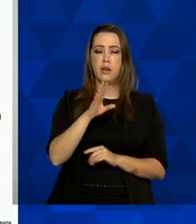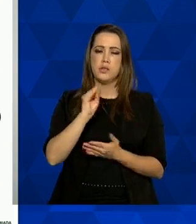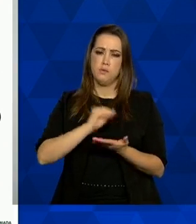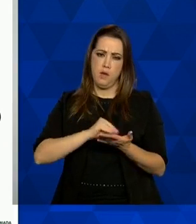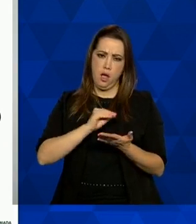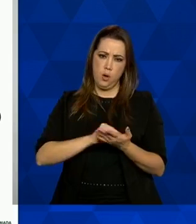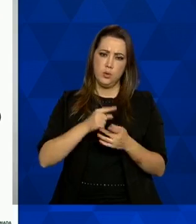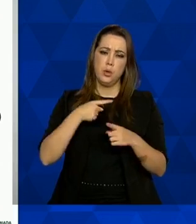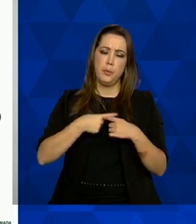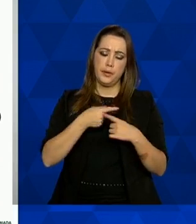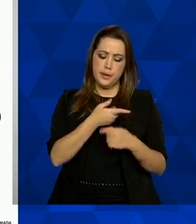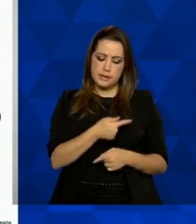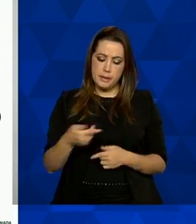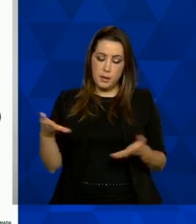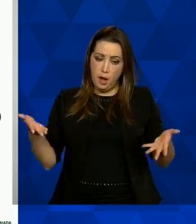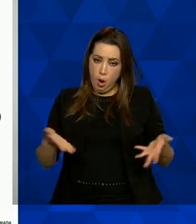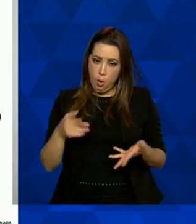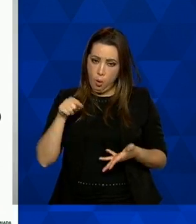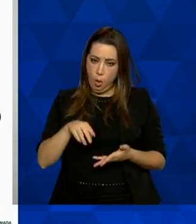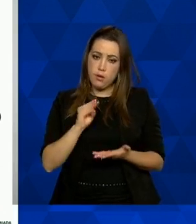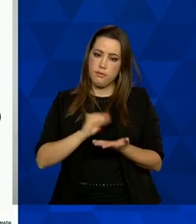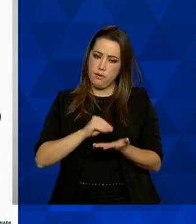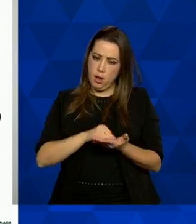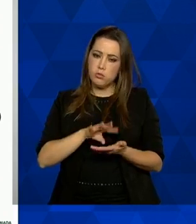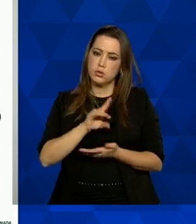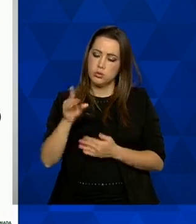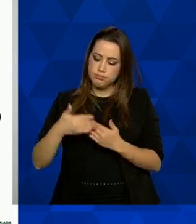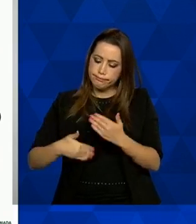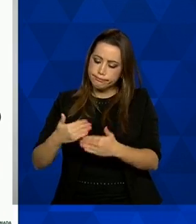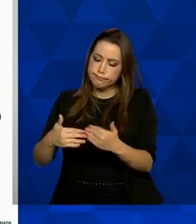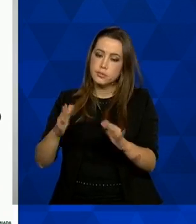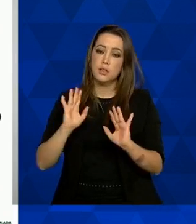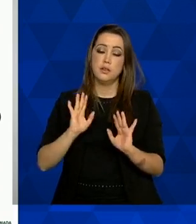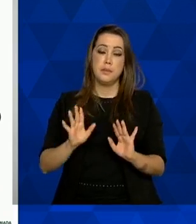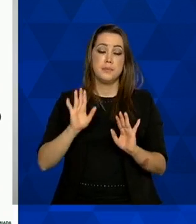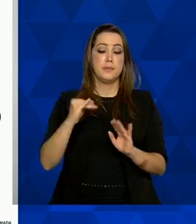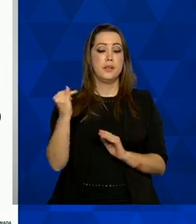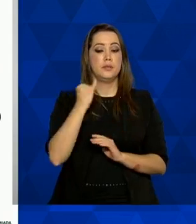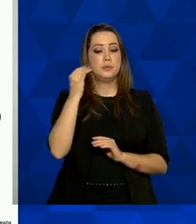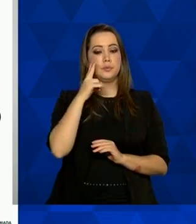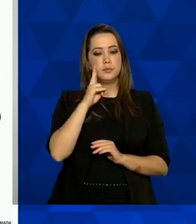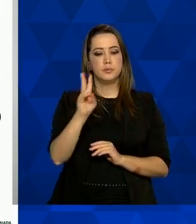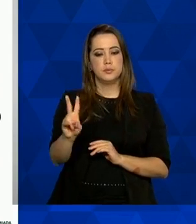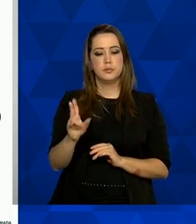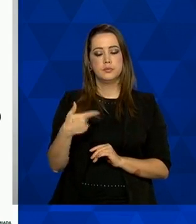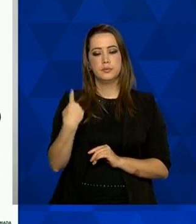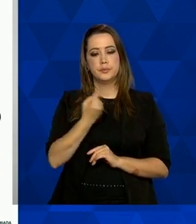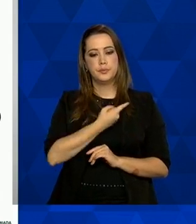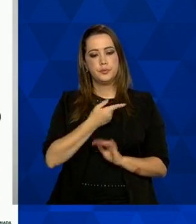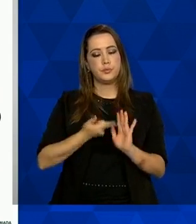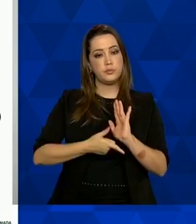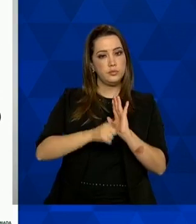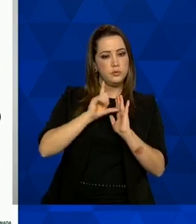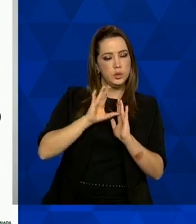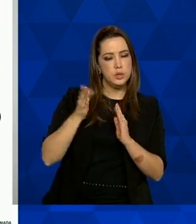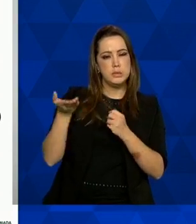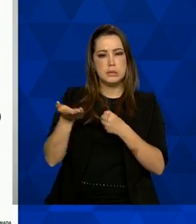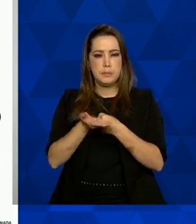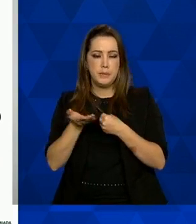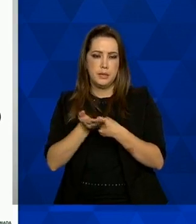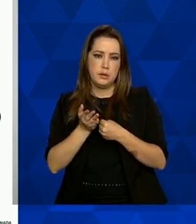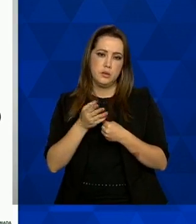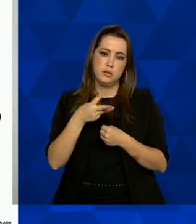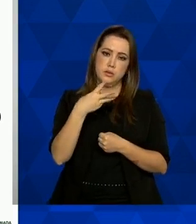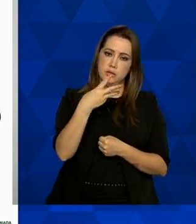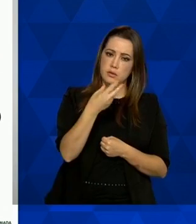completo porque a semana ainda não acabou mas é importante observar que nós saíamos de uma média né